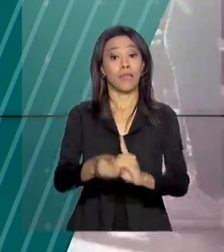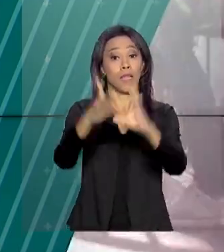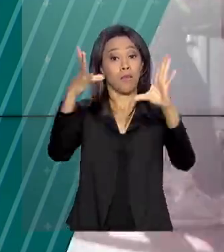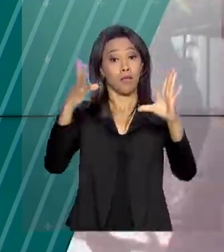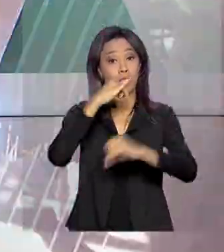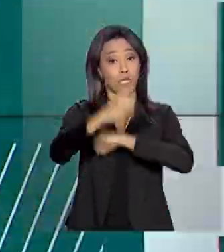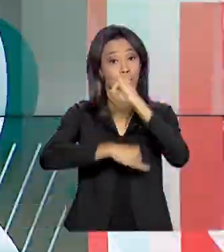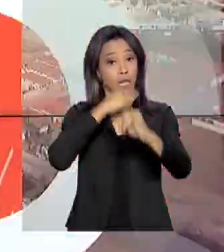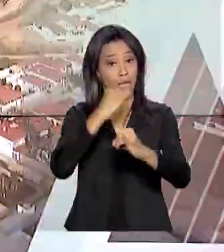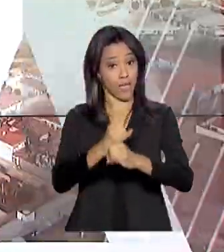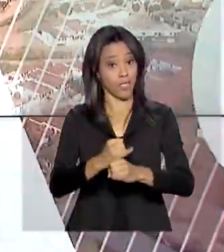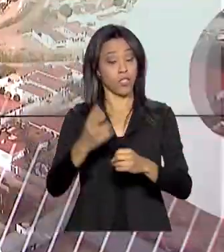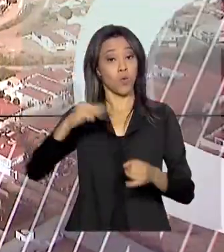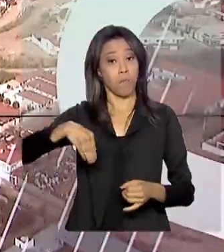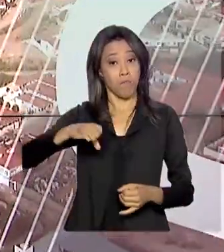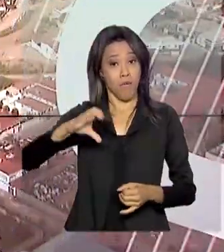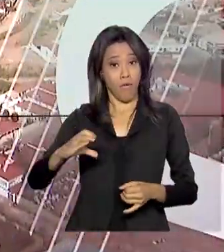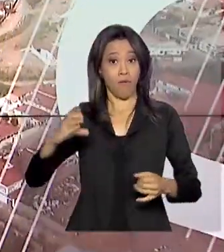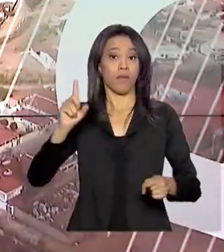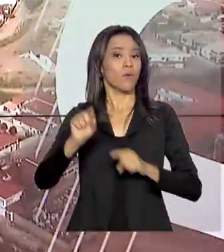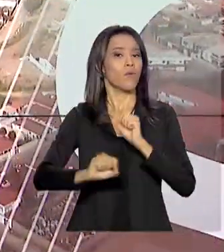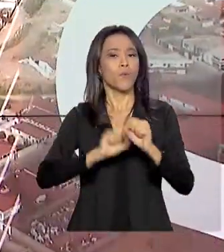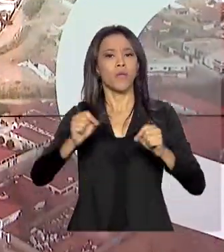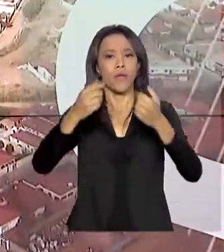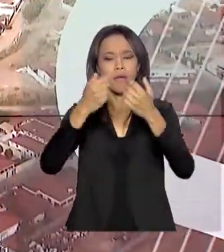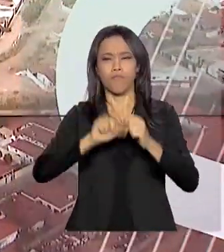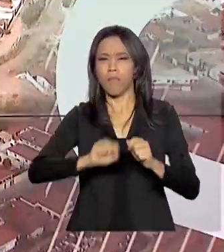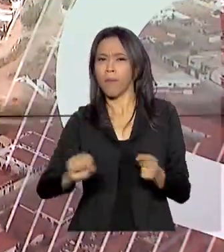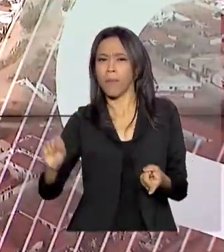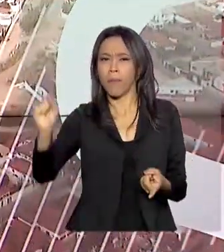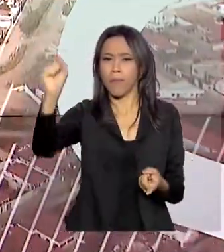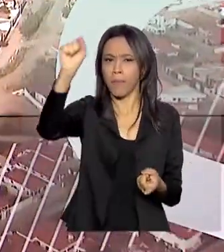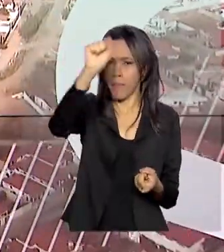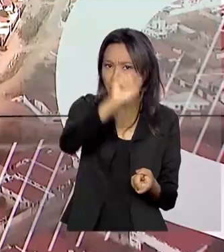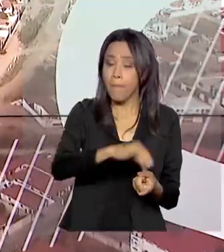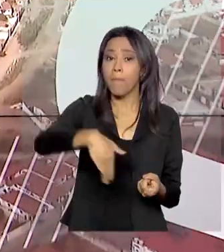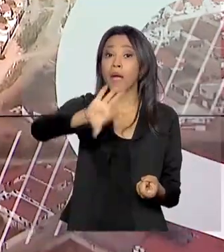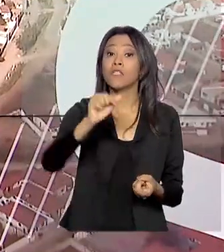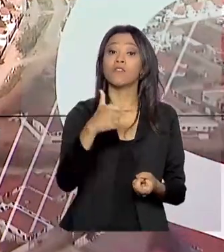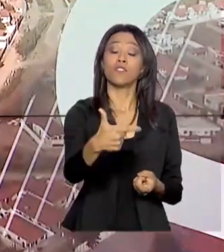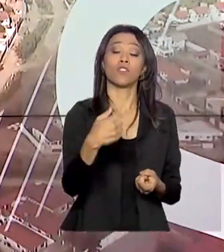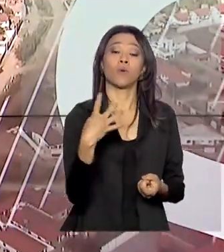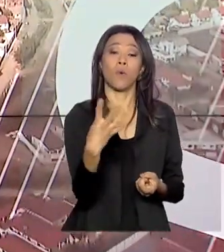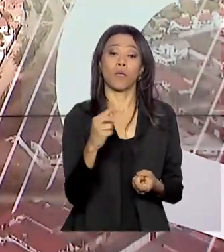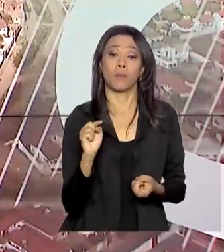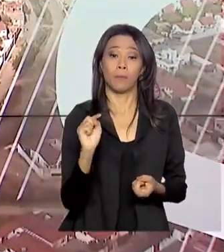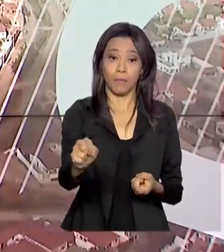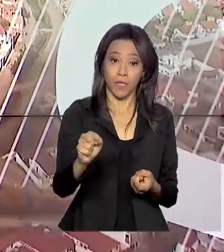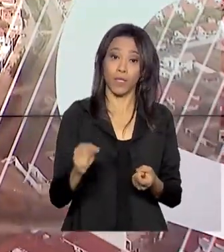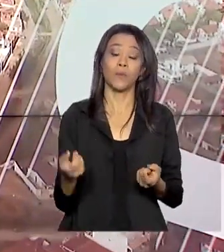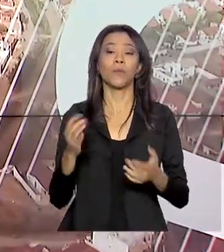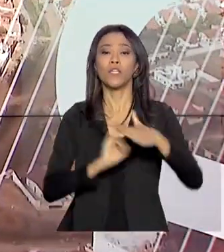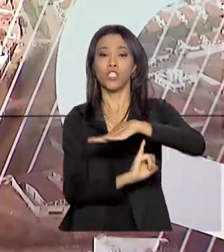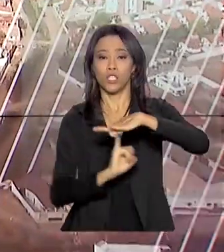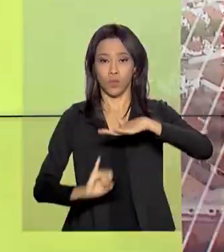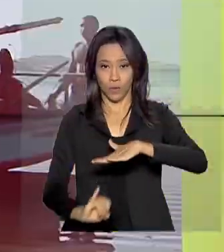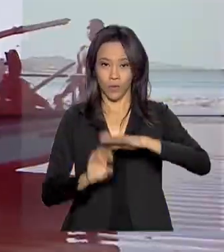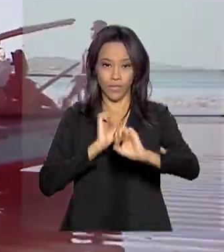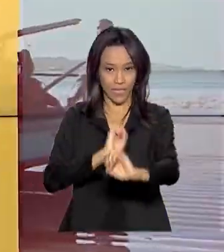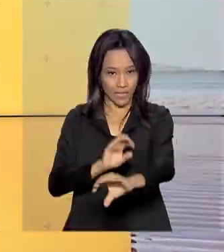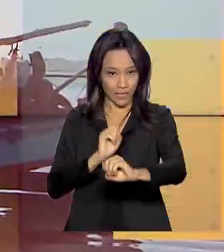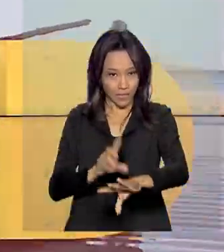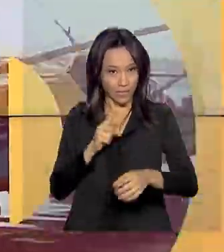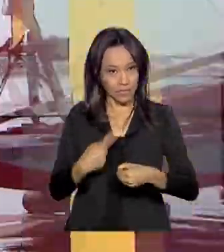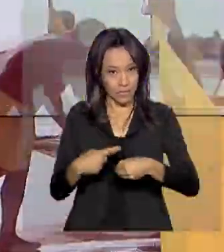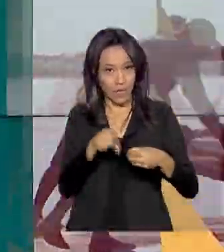internet, o MEC está ampliando o programa Educação Conectada para mais 24 mil e 500 instituições de ensino nas cidades.